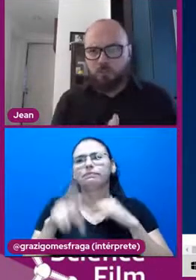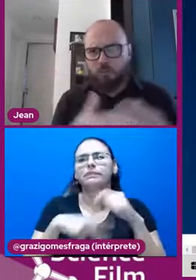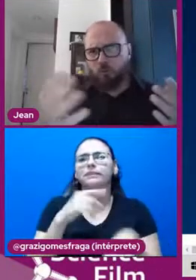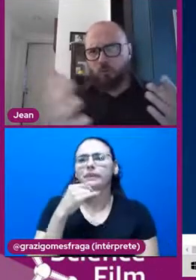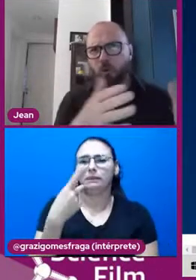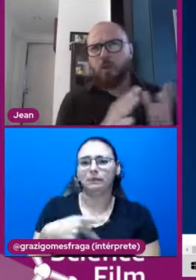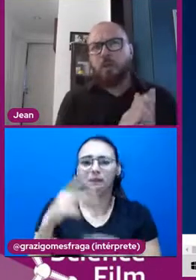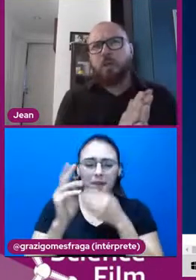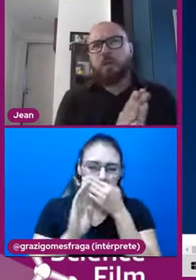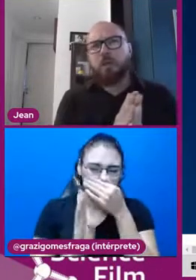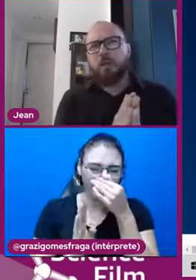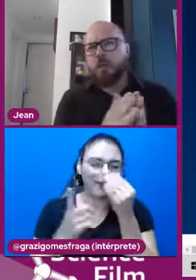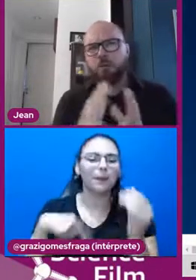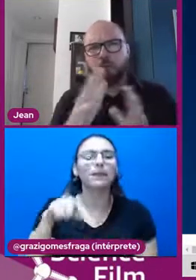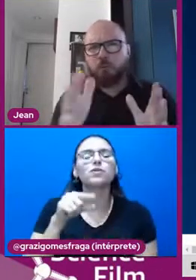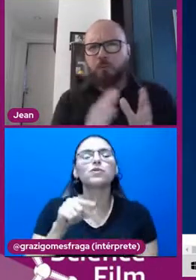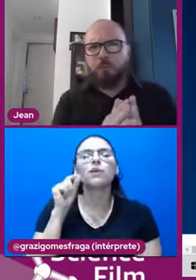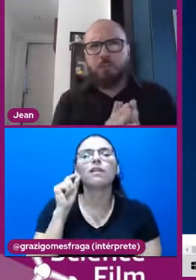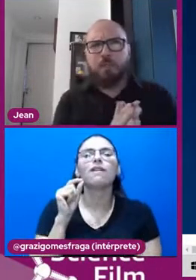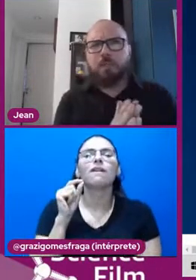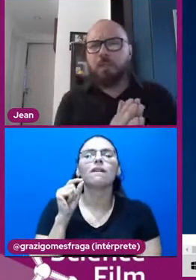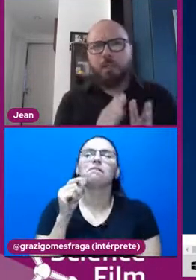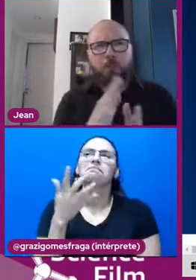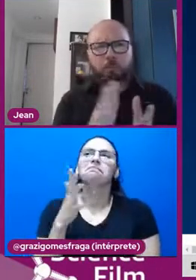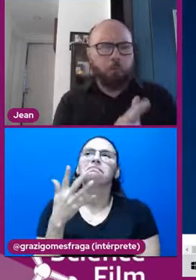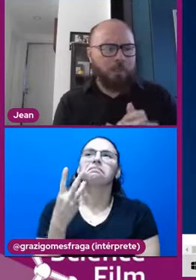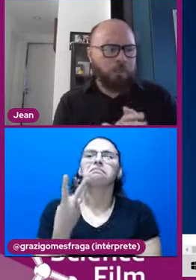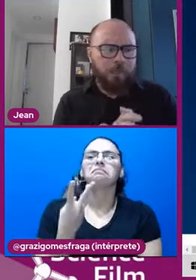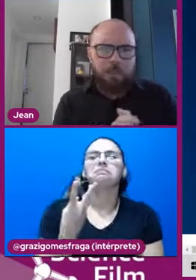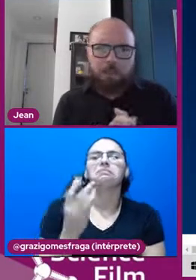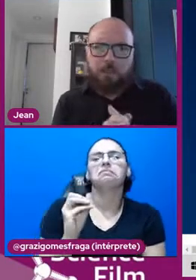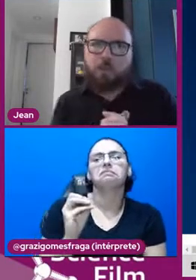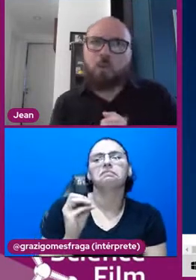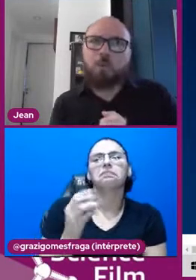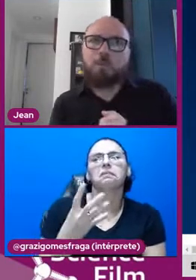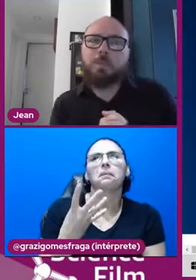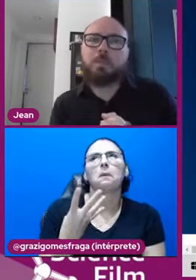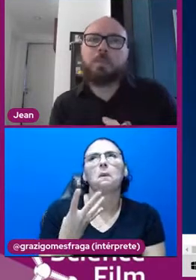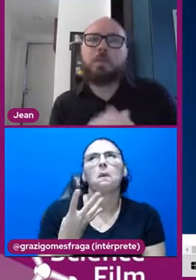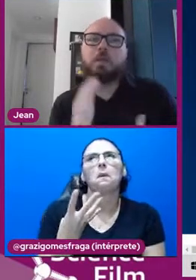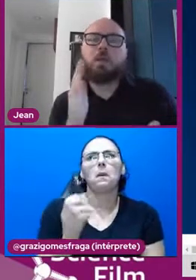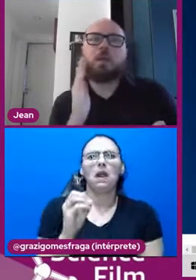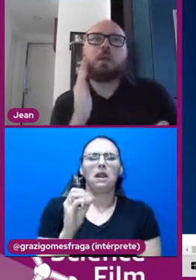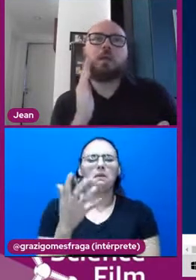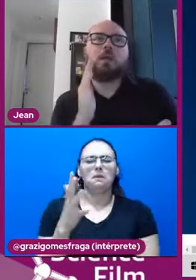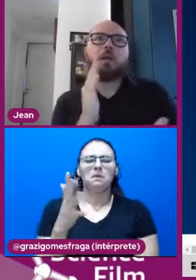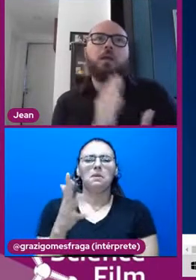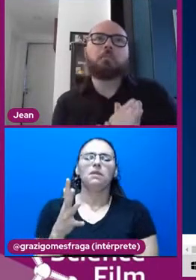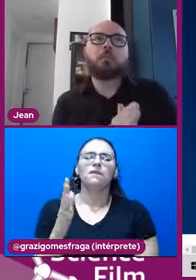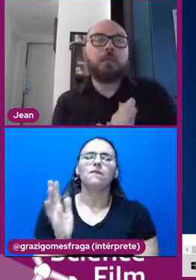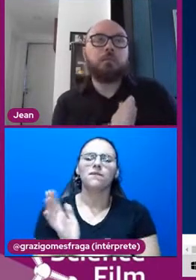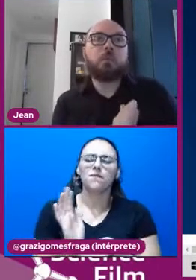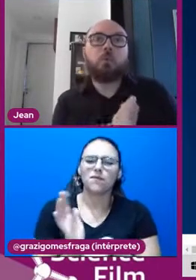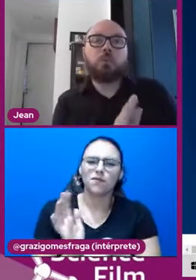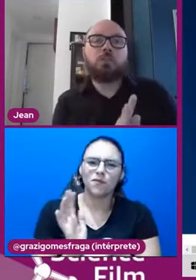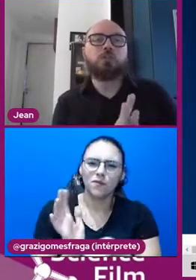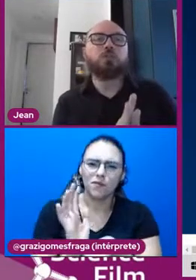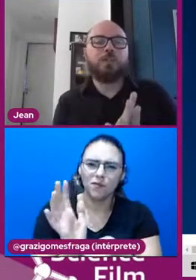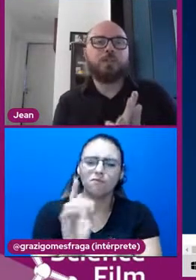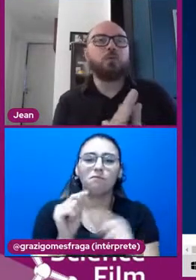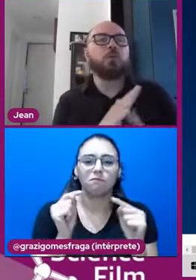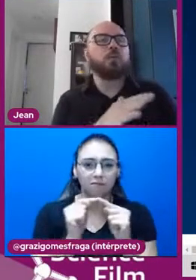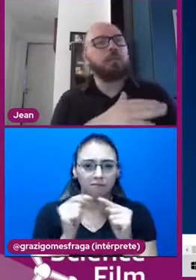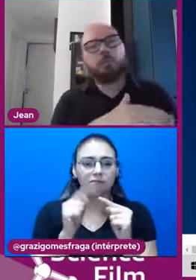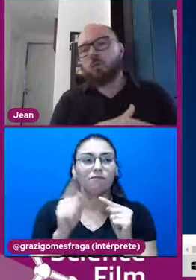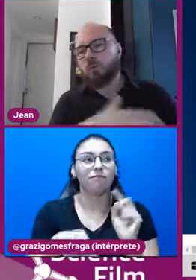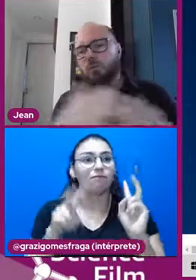Brasil a gente selecionou aí por volta de 30, quase 40 obras que têm a ver com o contexto